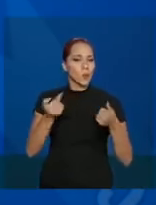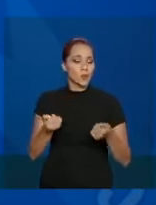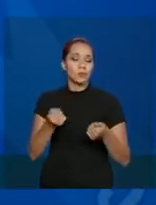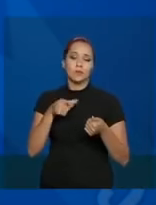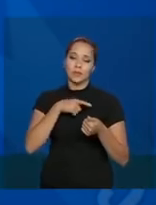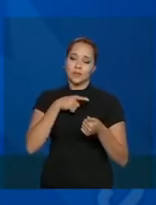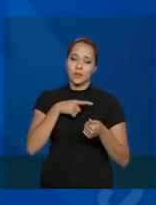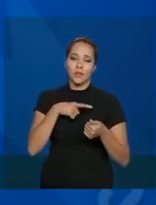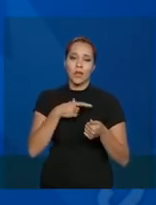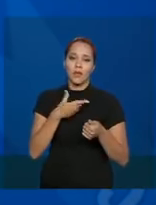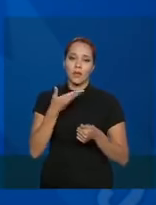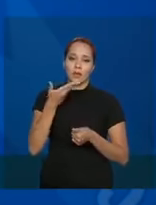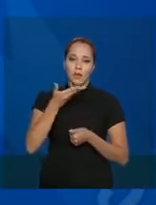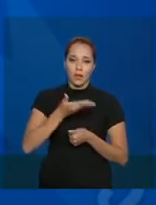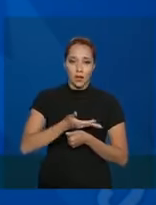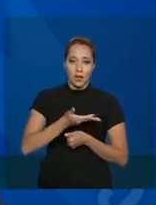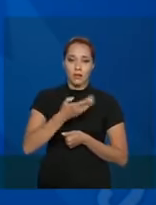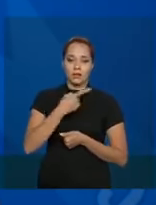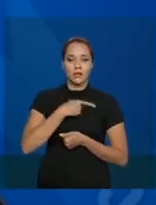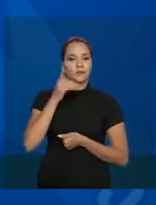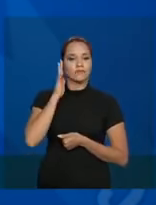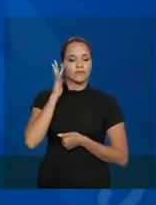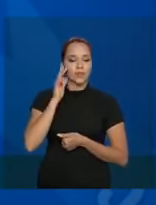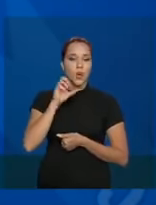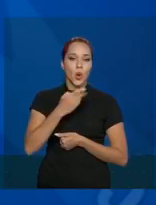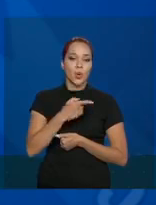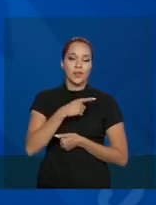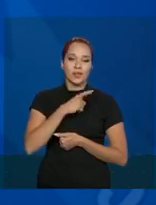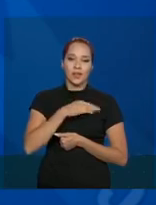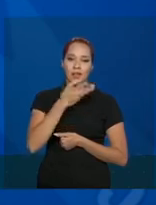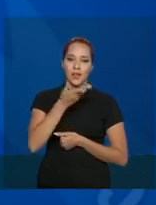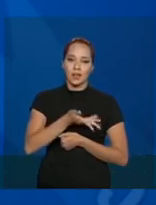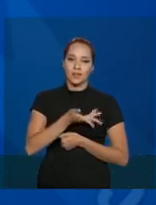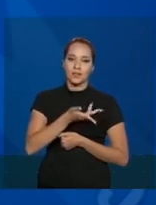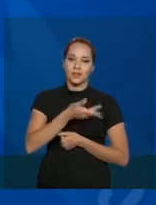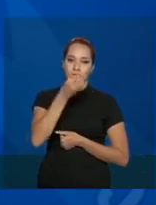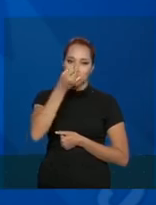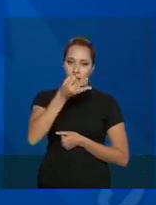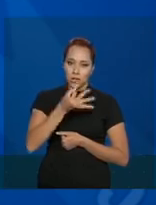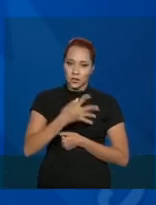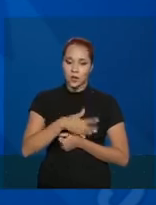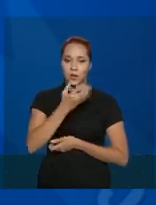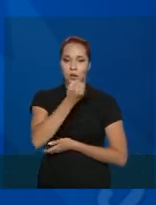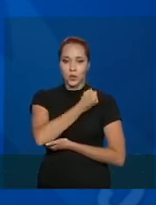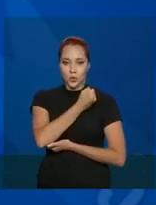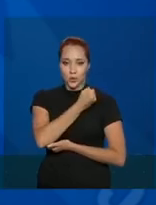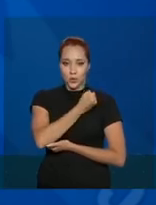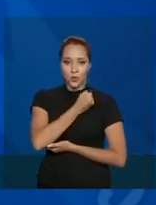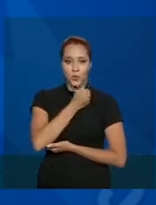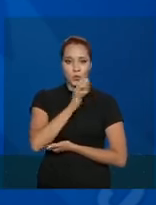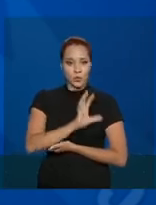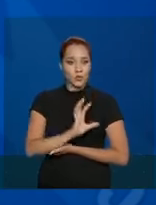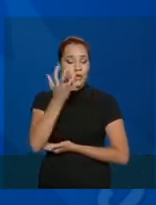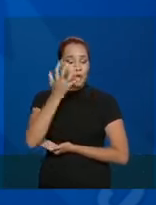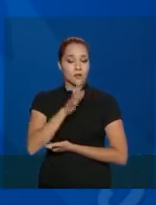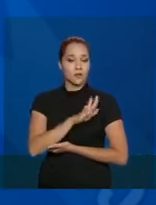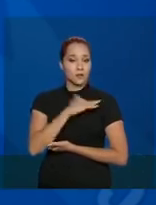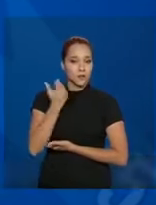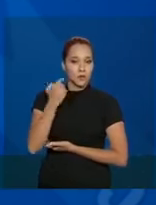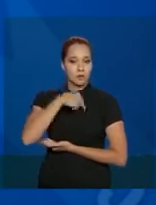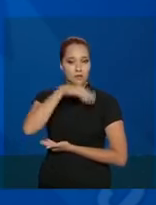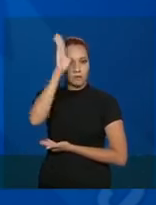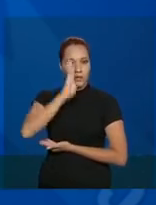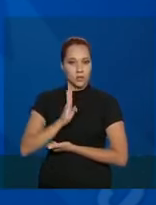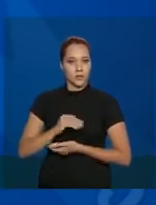reflexão, a esta expressão dos números de casos e óbitos no Brasil.